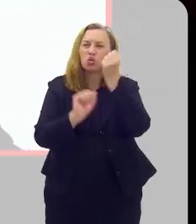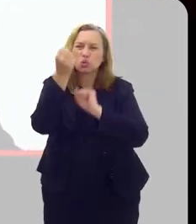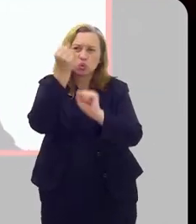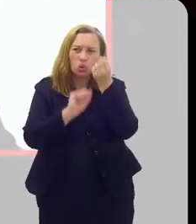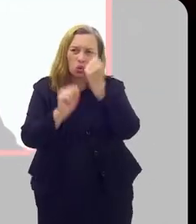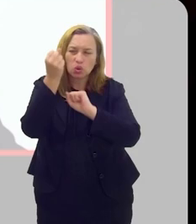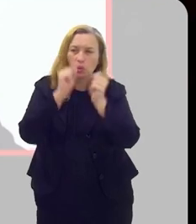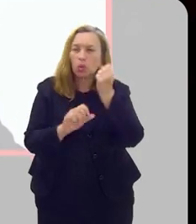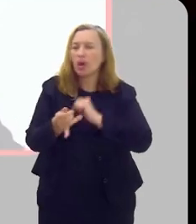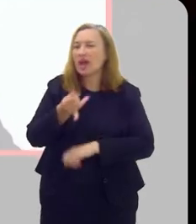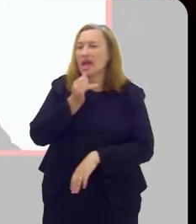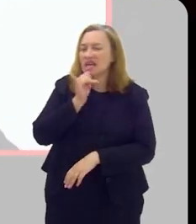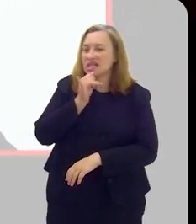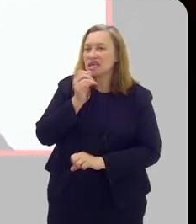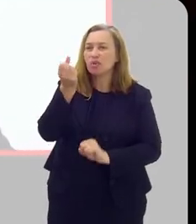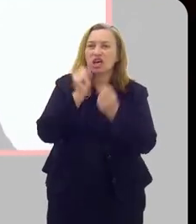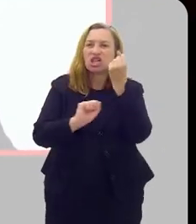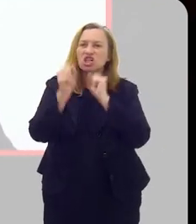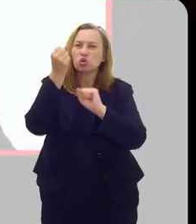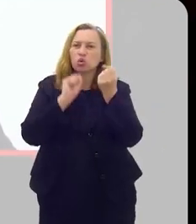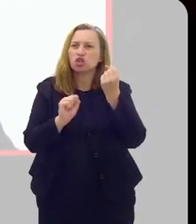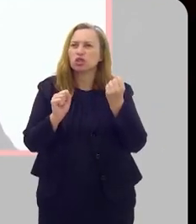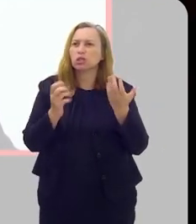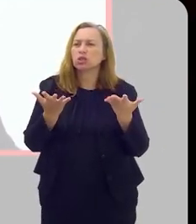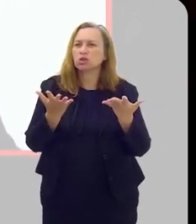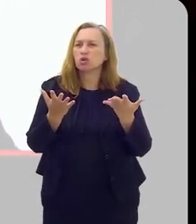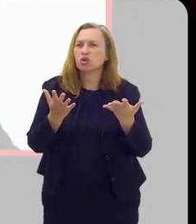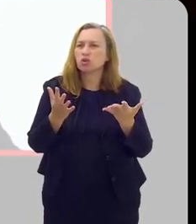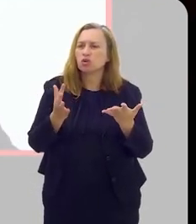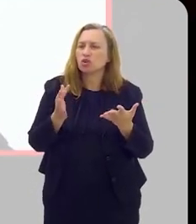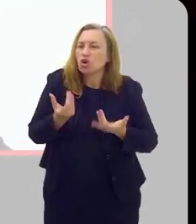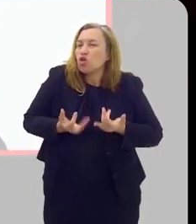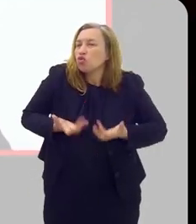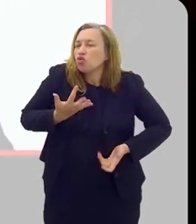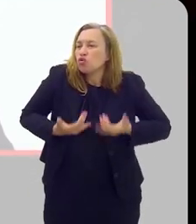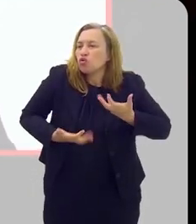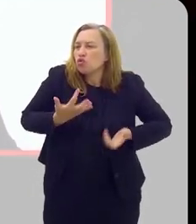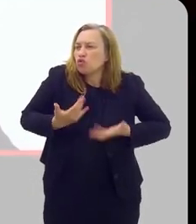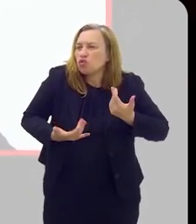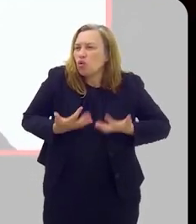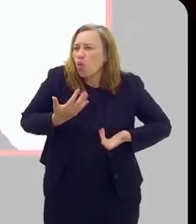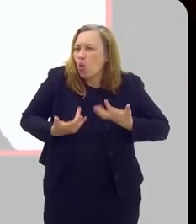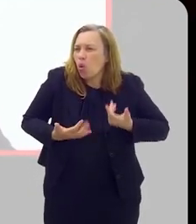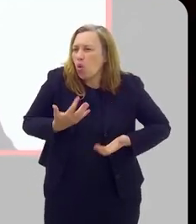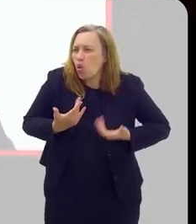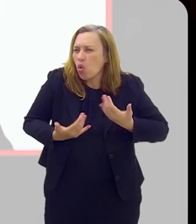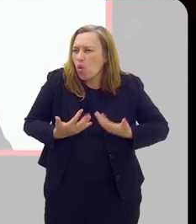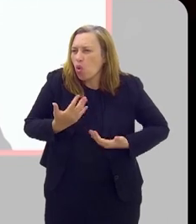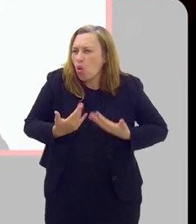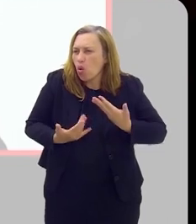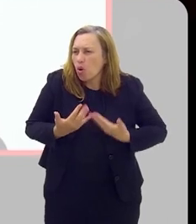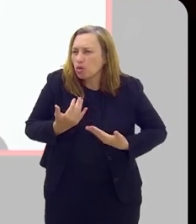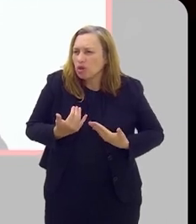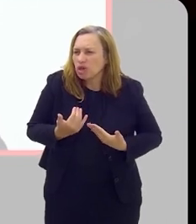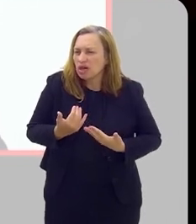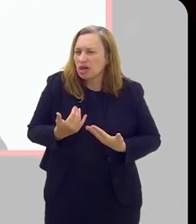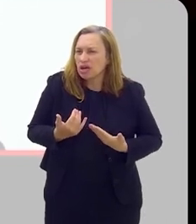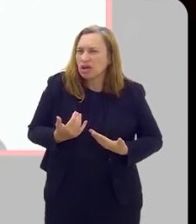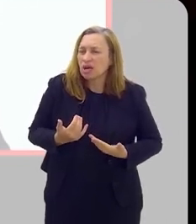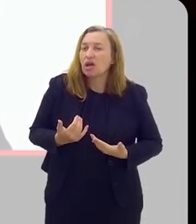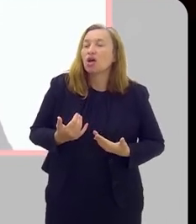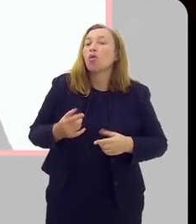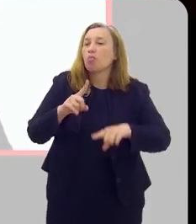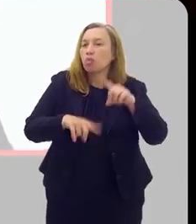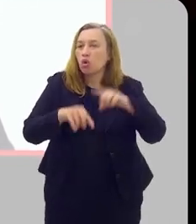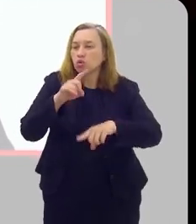indústria, né, então tem lá, por exemplo, a indústria de forro, de amianto, algumas indústrias que fazem